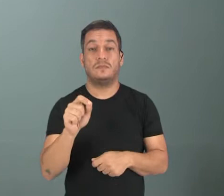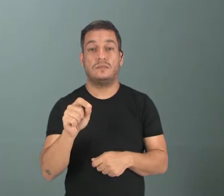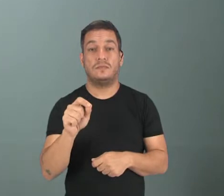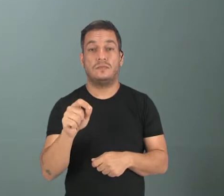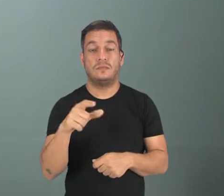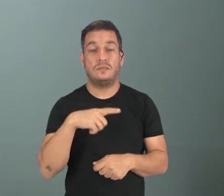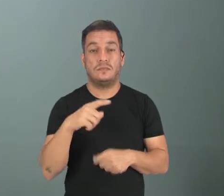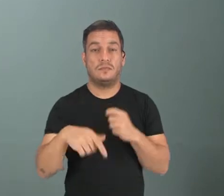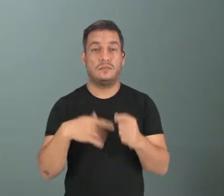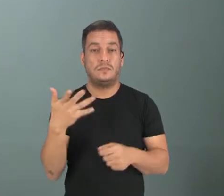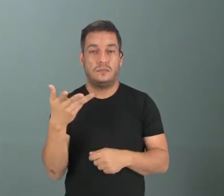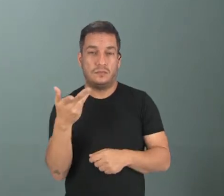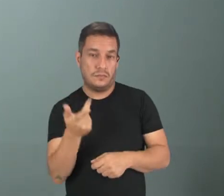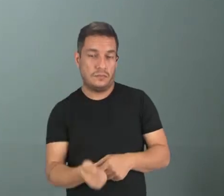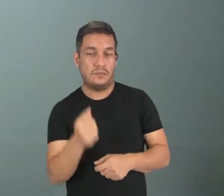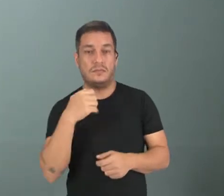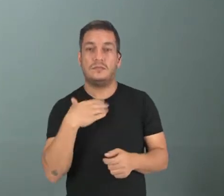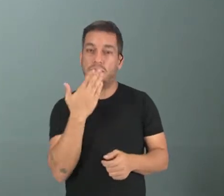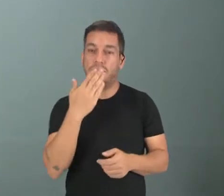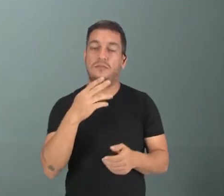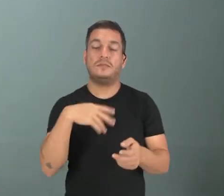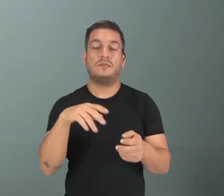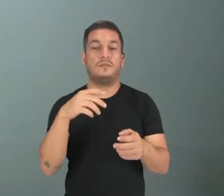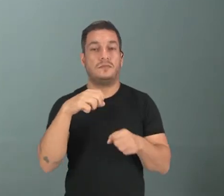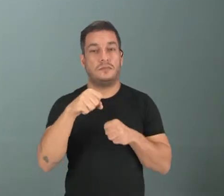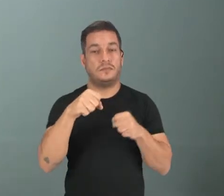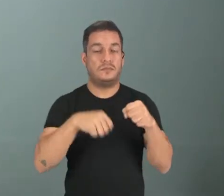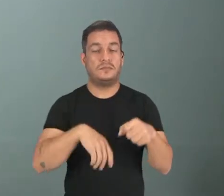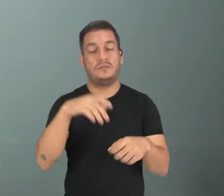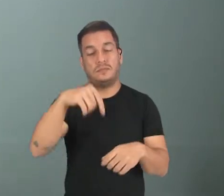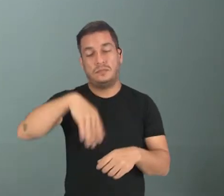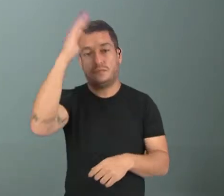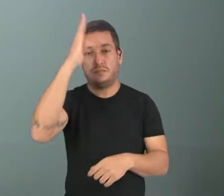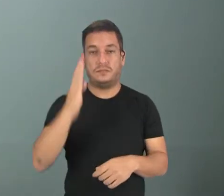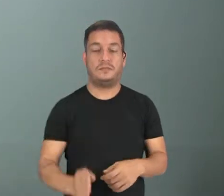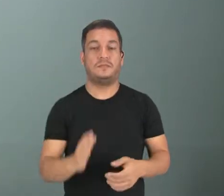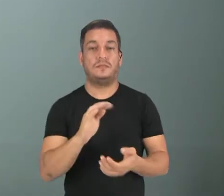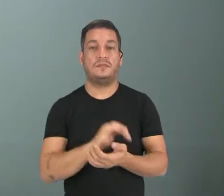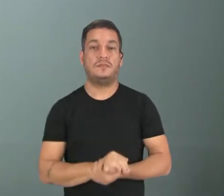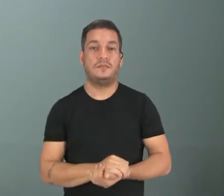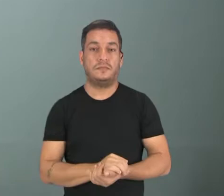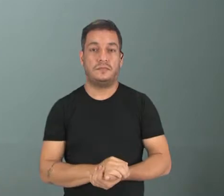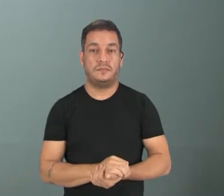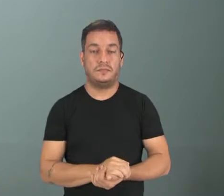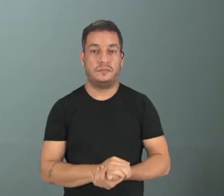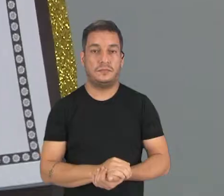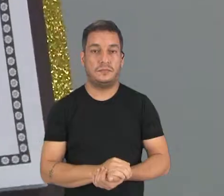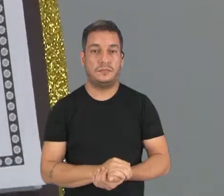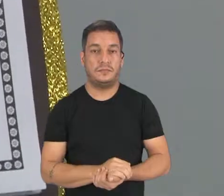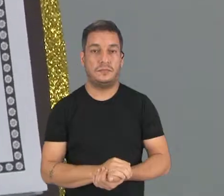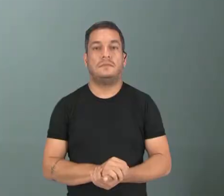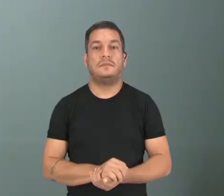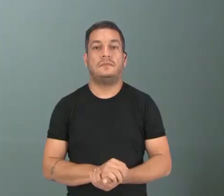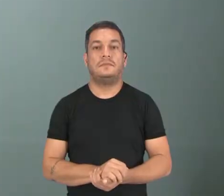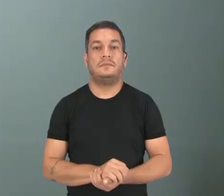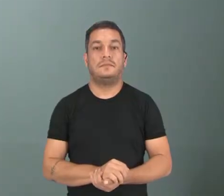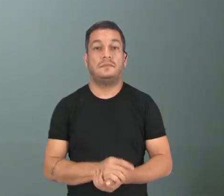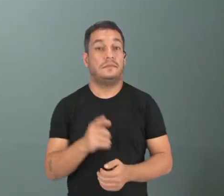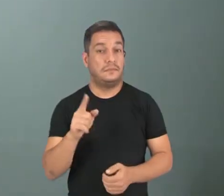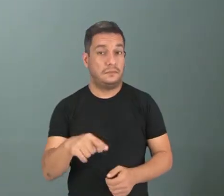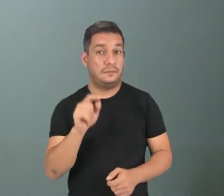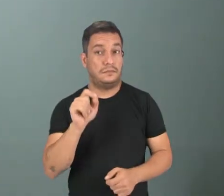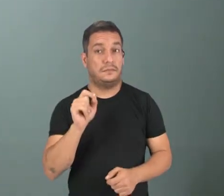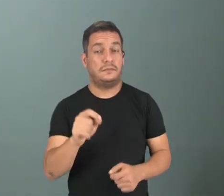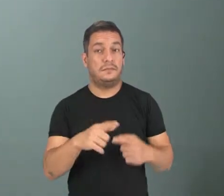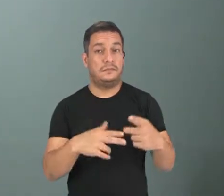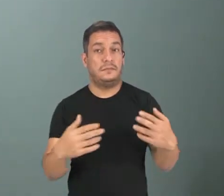aprimorando nessa espécie de luta aqui no Brasil. Vamos lá para o próximo. Esse aqui